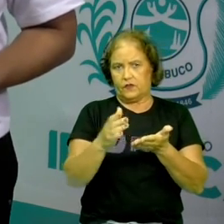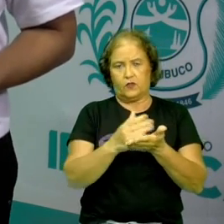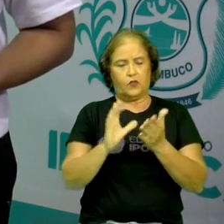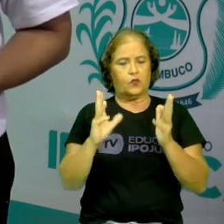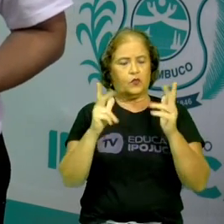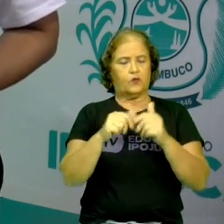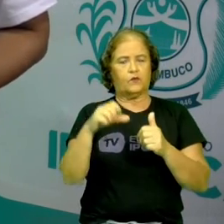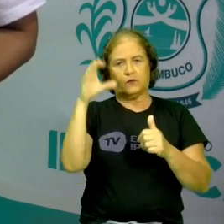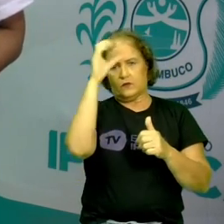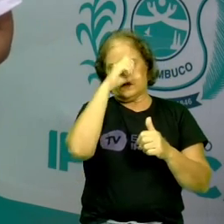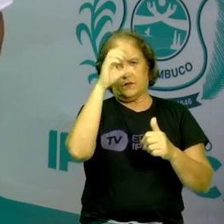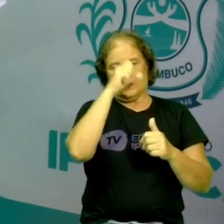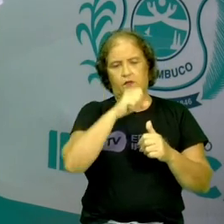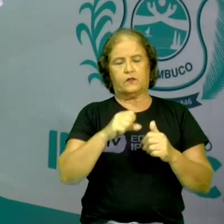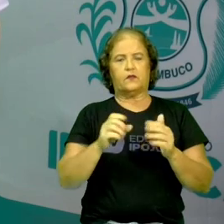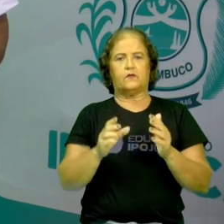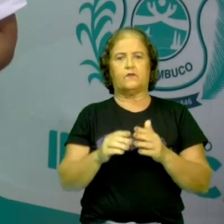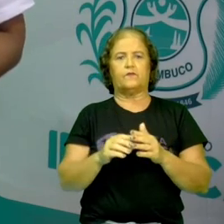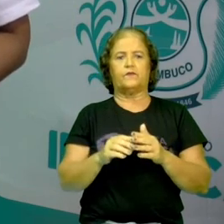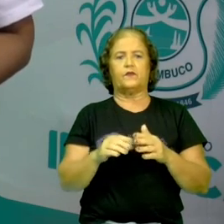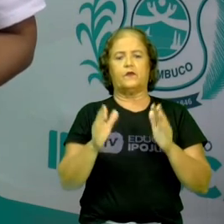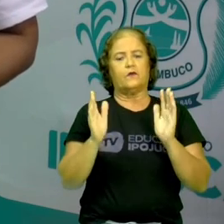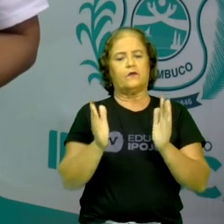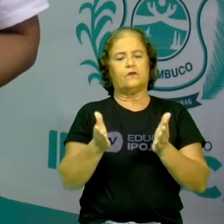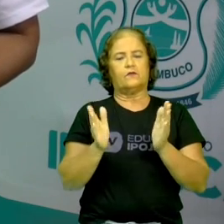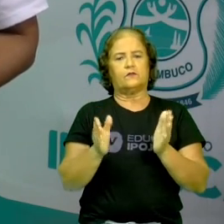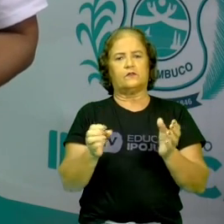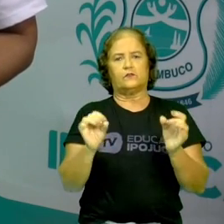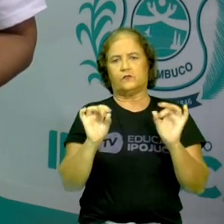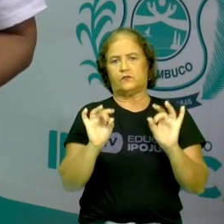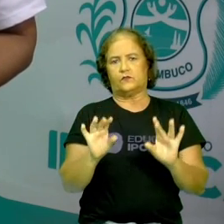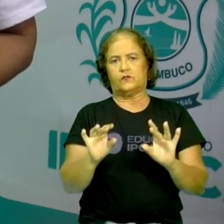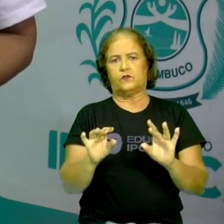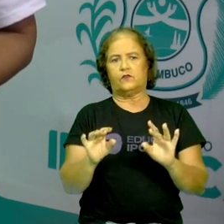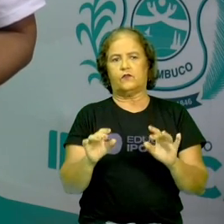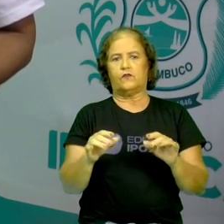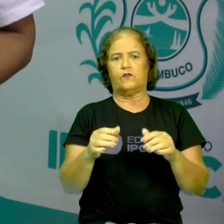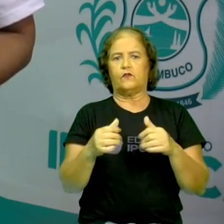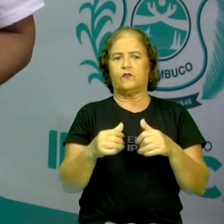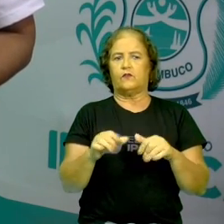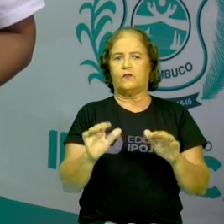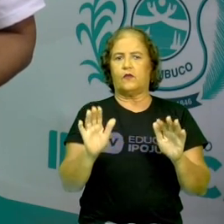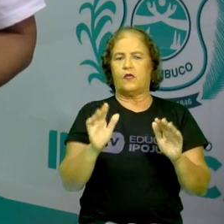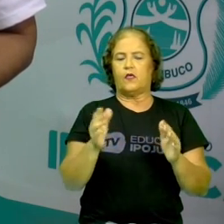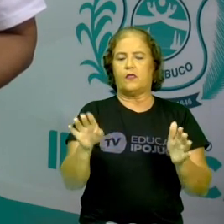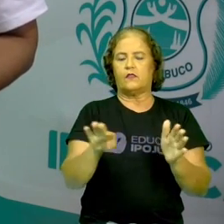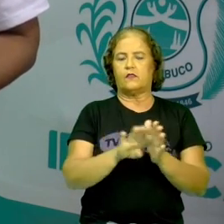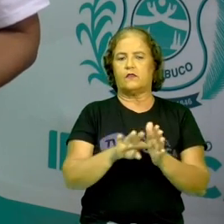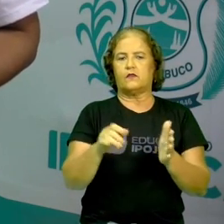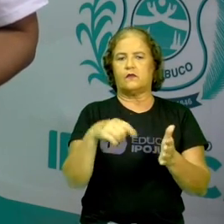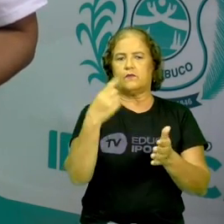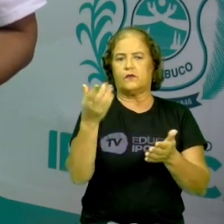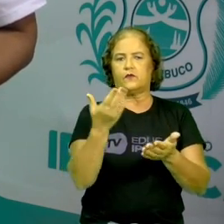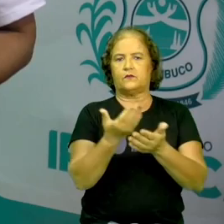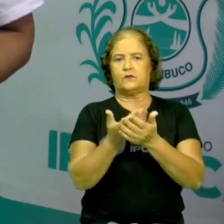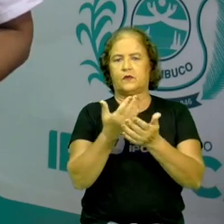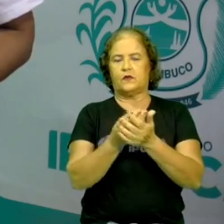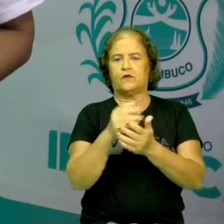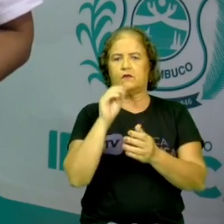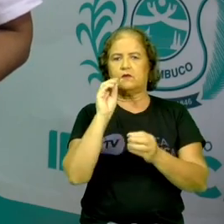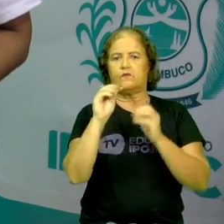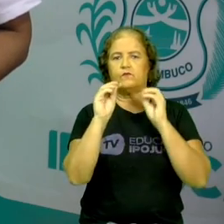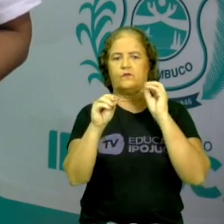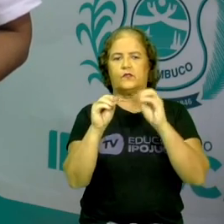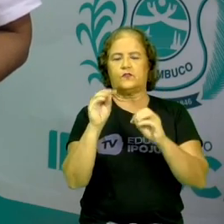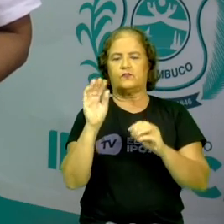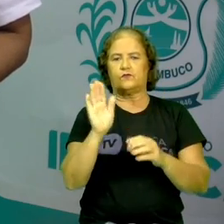Certo, gente? Então, por hoje é só. A gente fica por aqui. Até a próxima aula. Beijo no coração